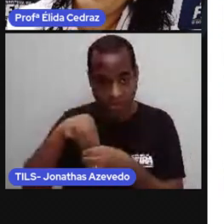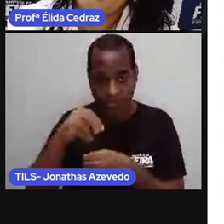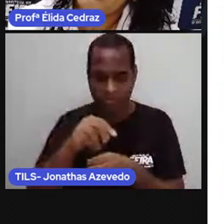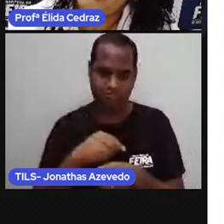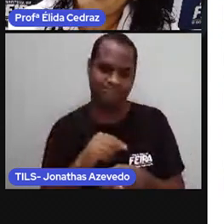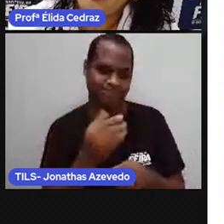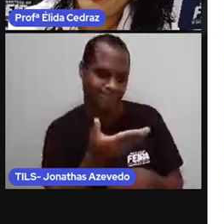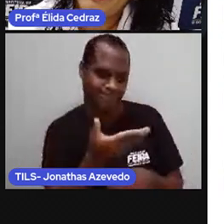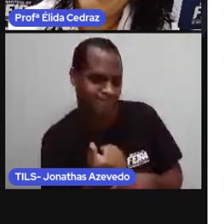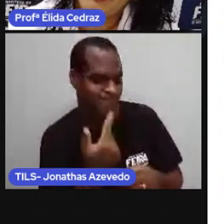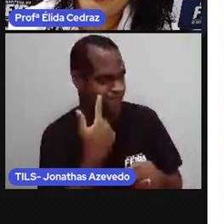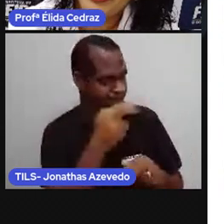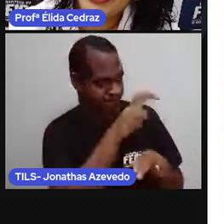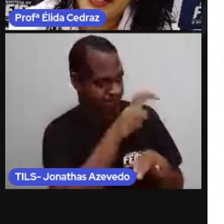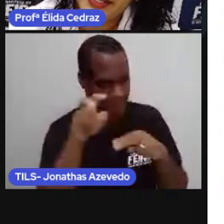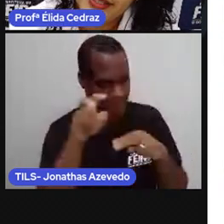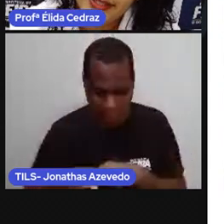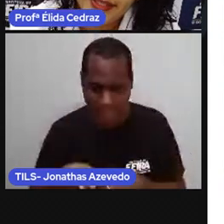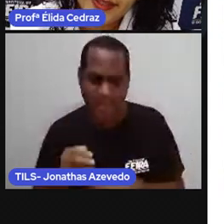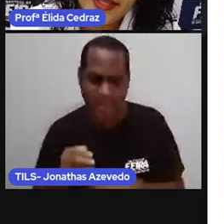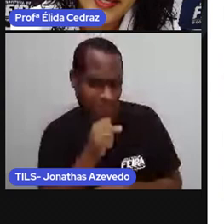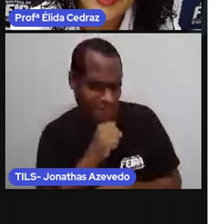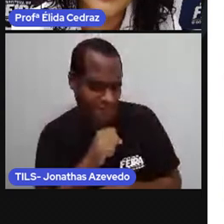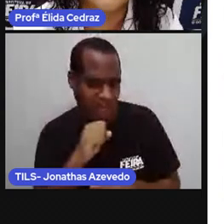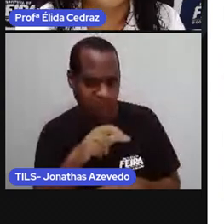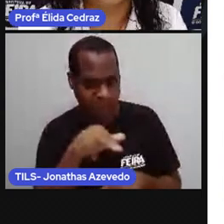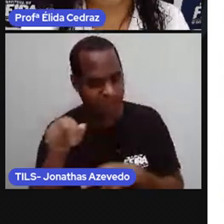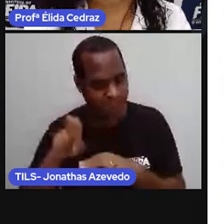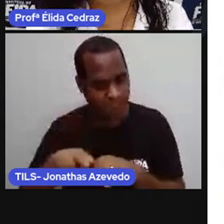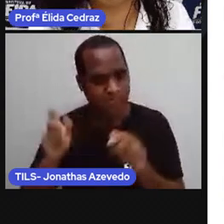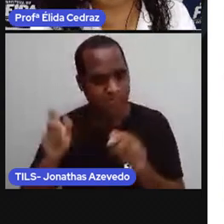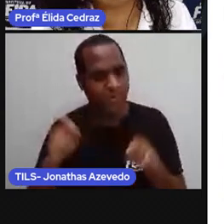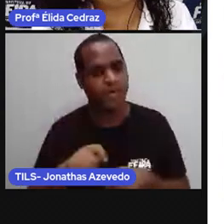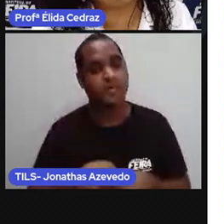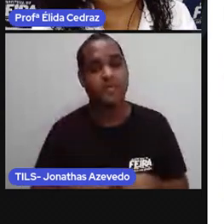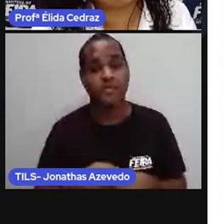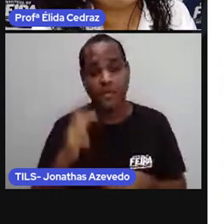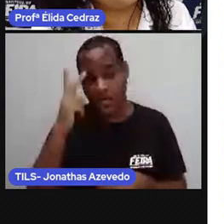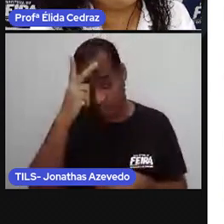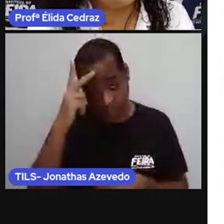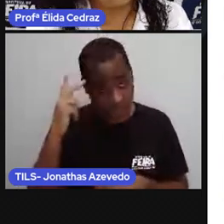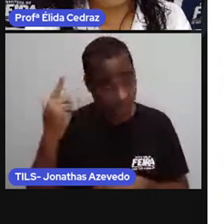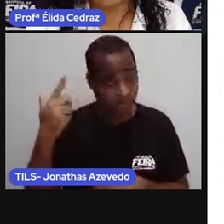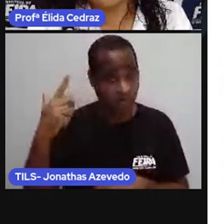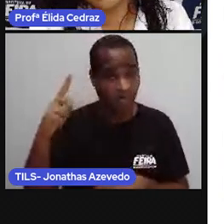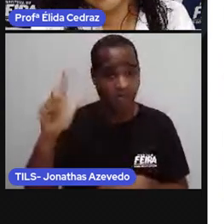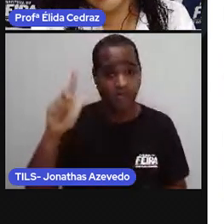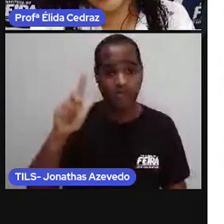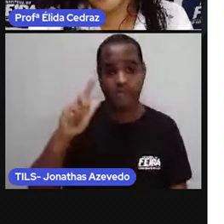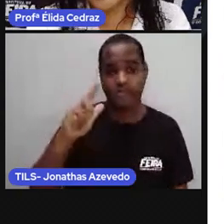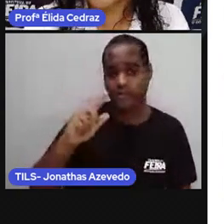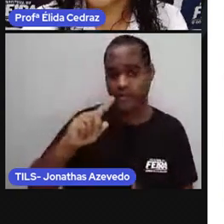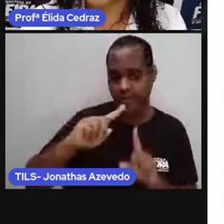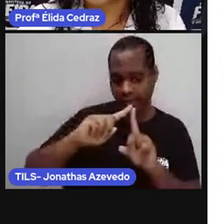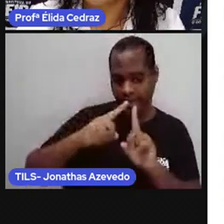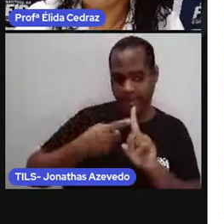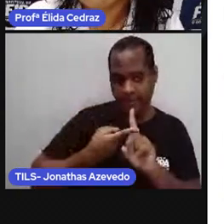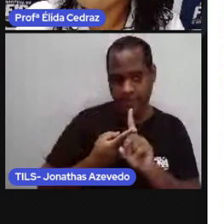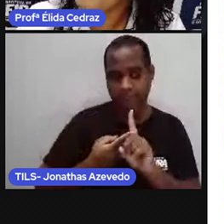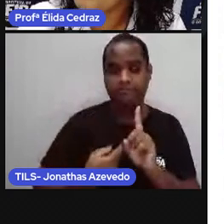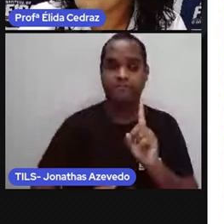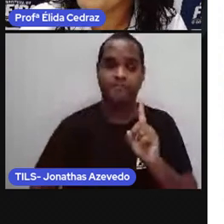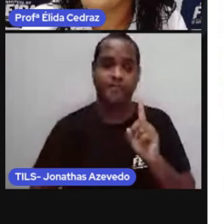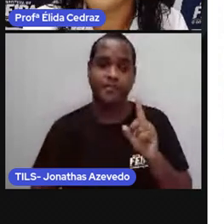dá o lugar para o vovô ou para a vovó que está lá sentar, para uma pessoa que está, uma mulher que está gestante,